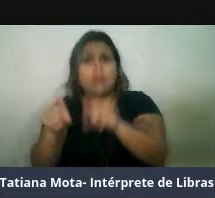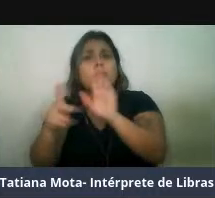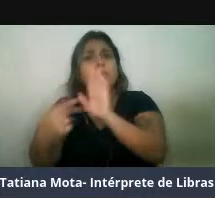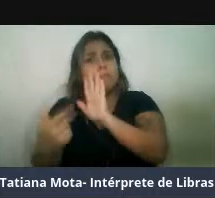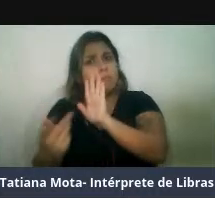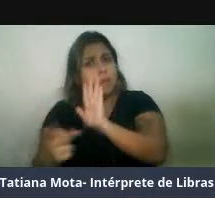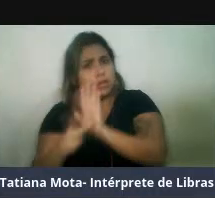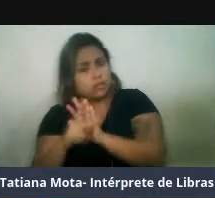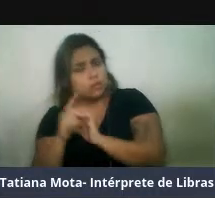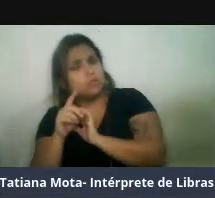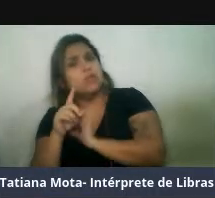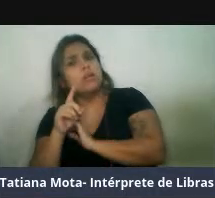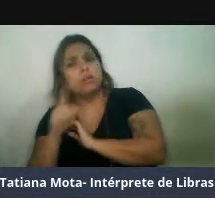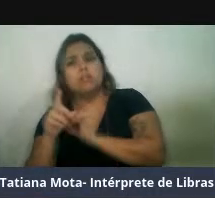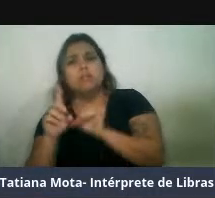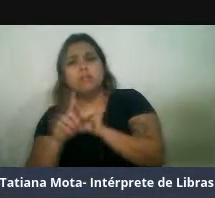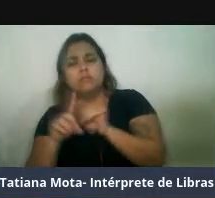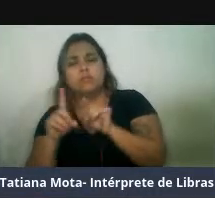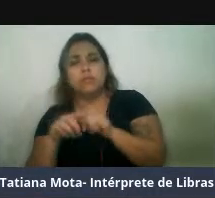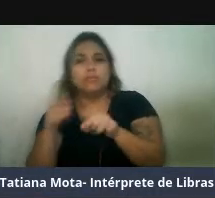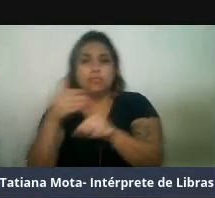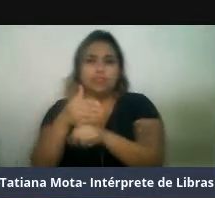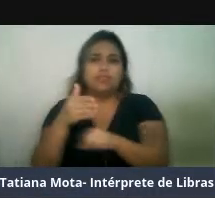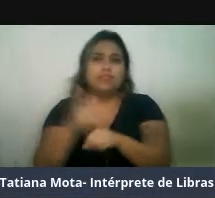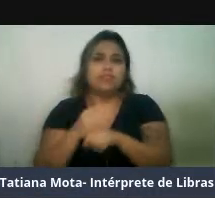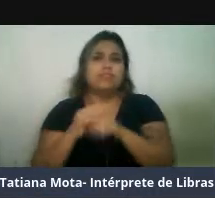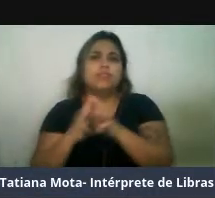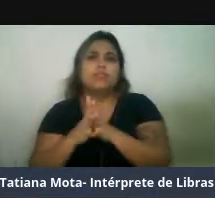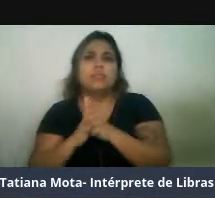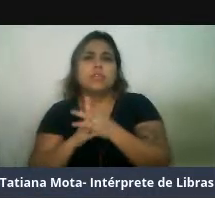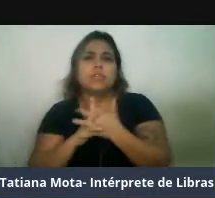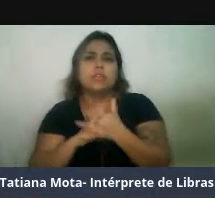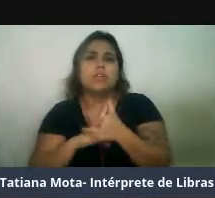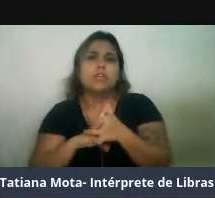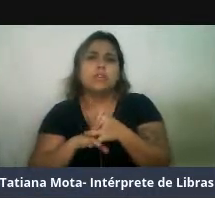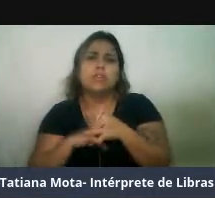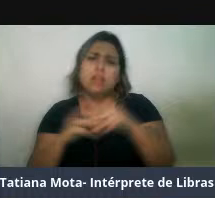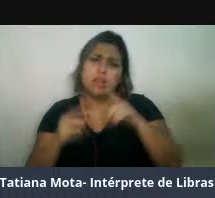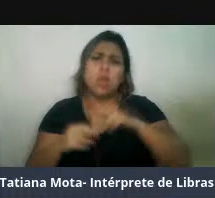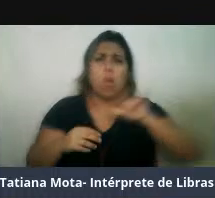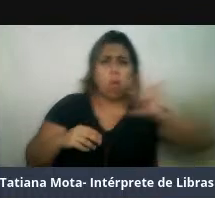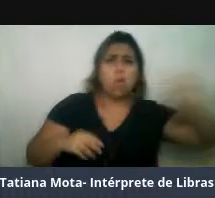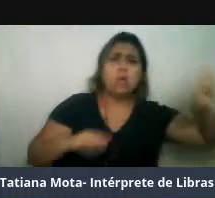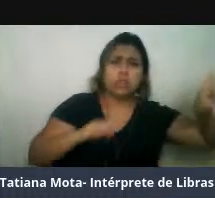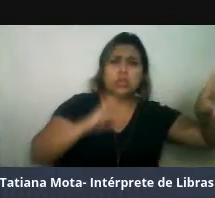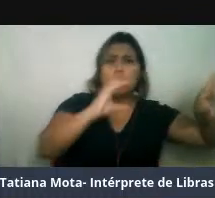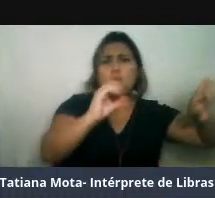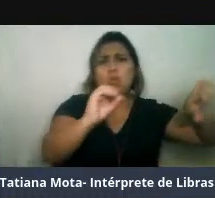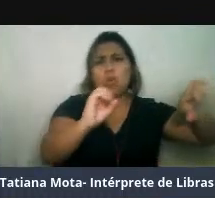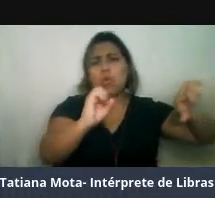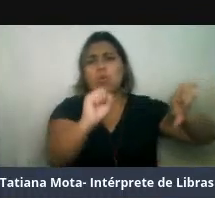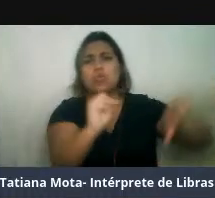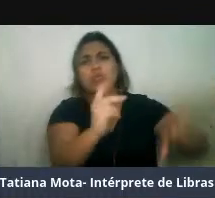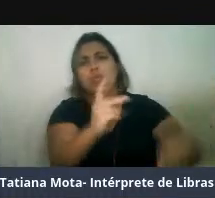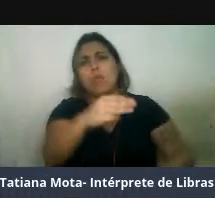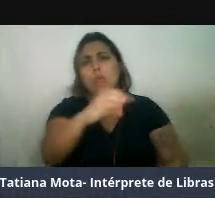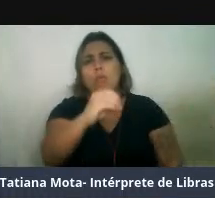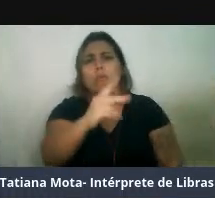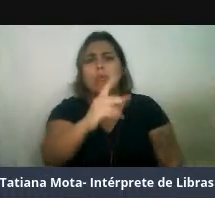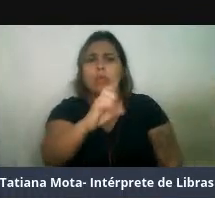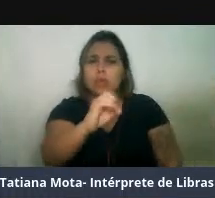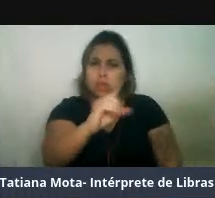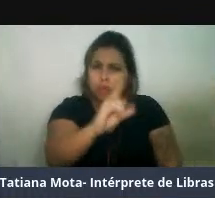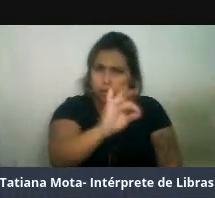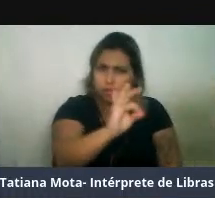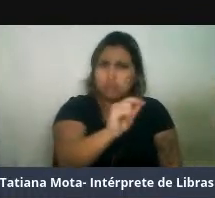Então, uma distribuição bastante restrita, e temos espécies cosmopolitas dentro dos mamíferos marinhos, como é caso das orcas, por exemplo,